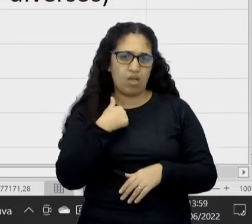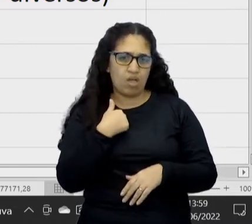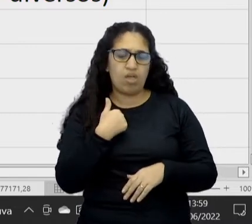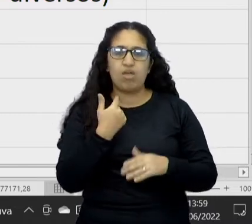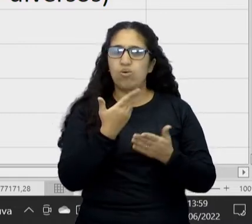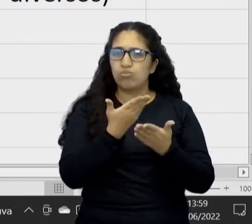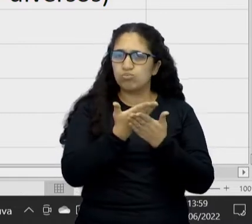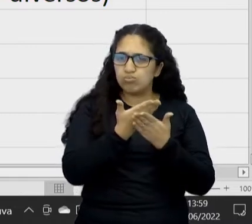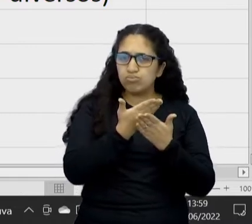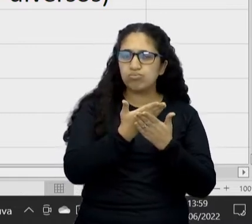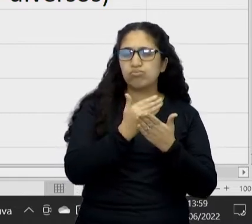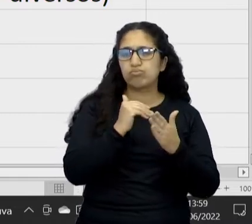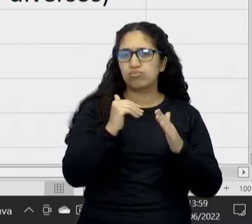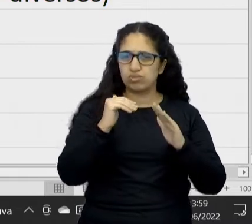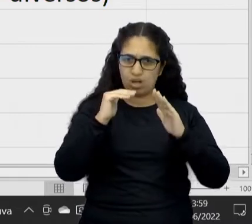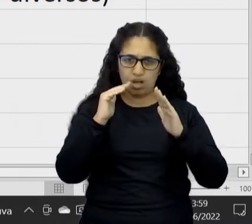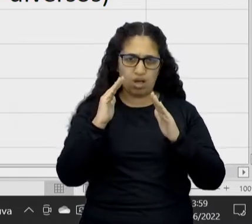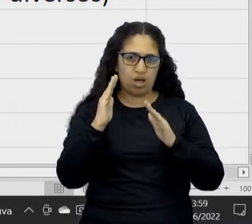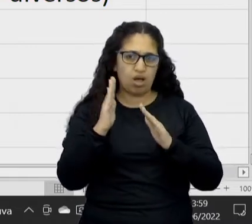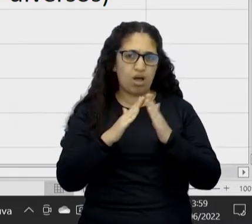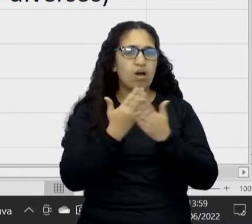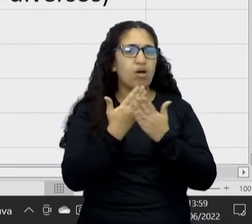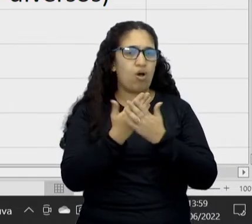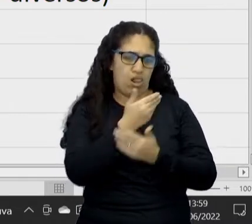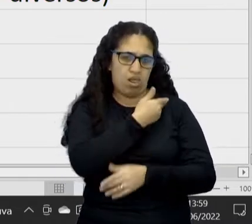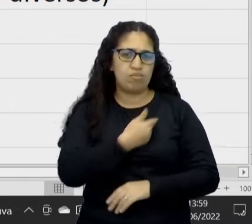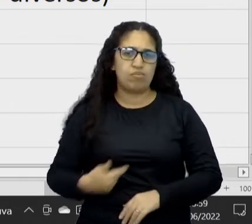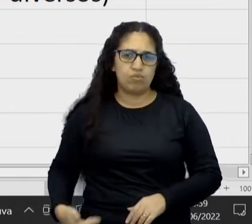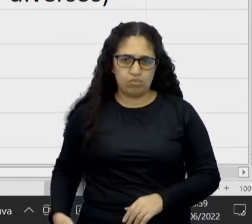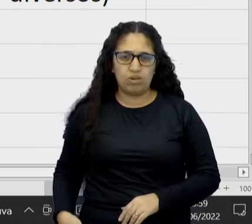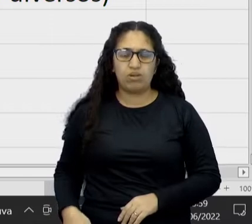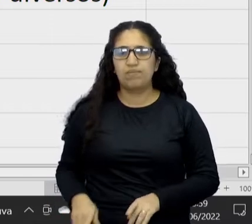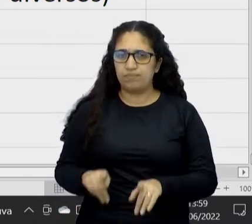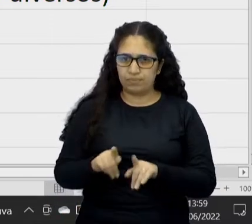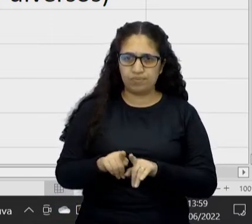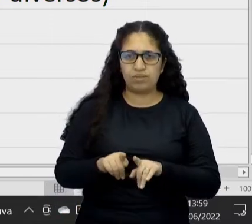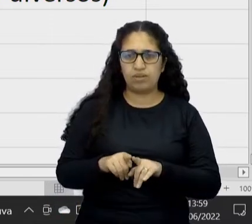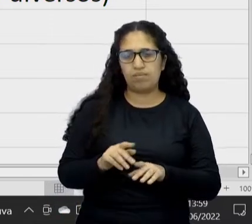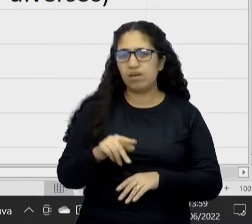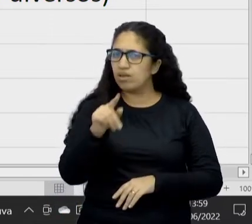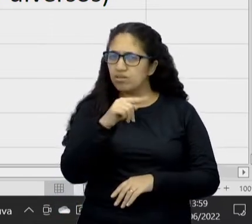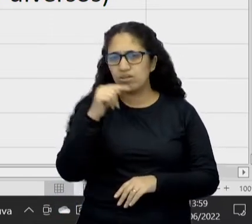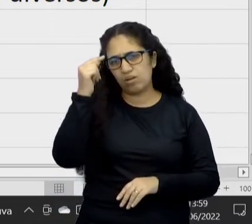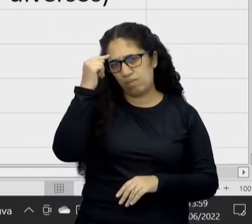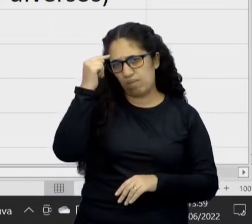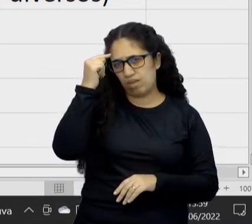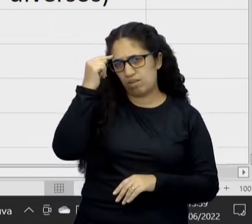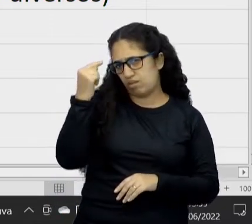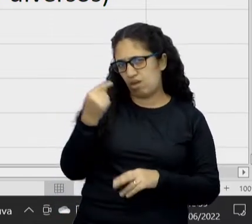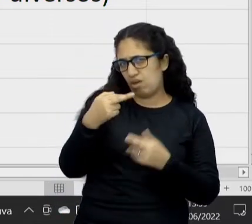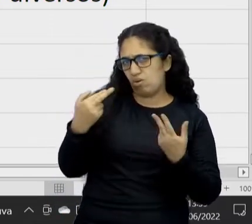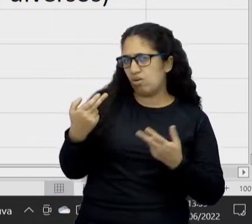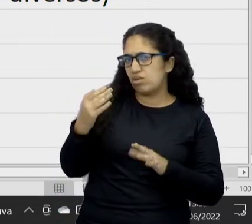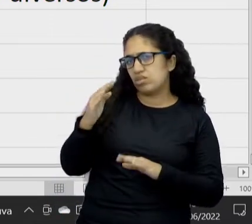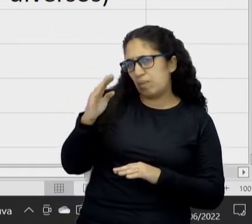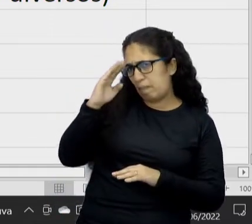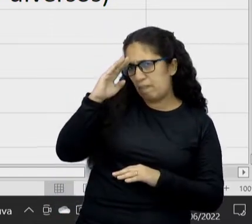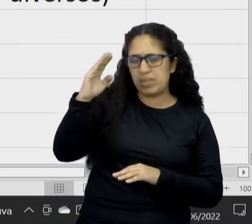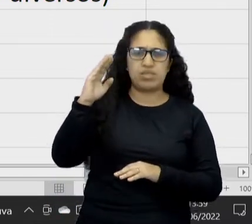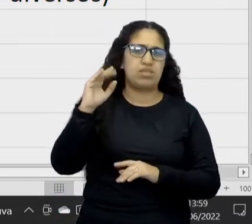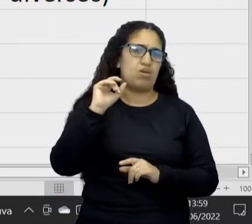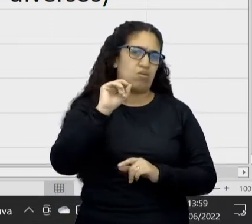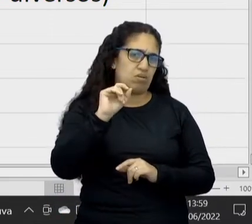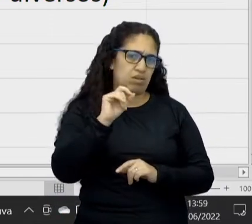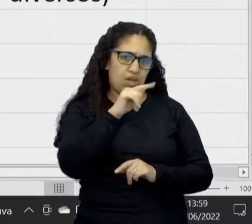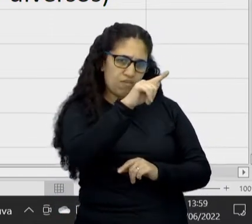sou estudante da rede pública. E é só a gente pensar no que é prioridade, né? Prioridade para